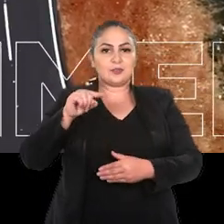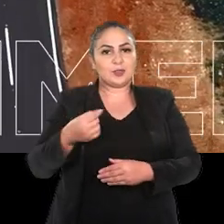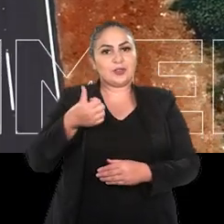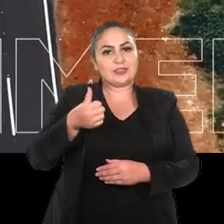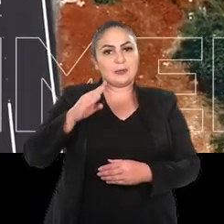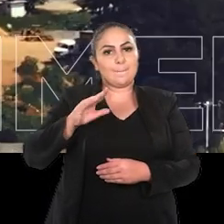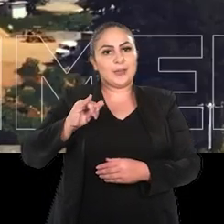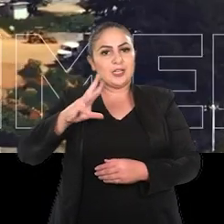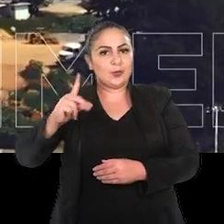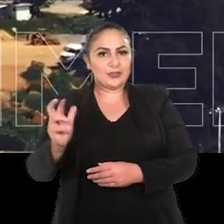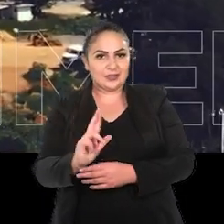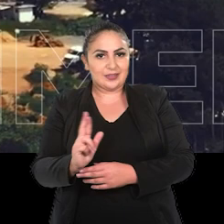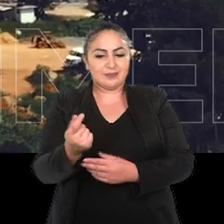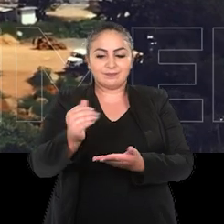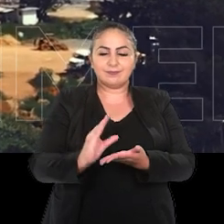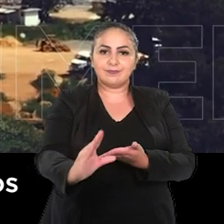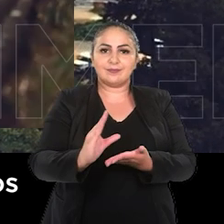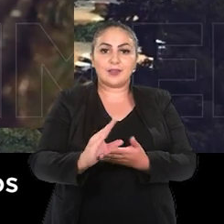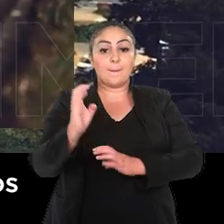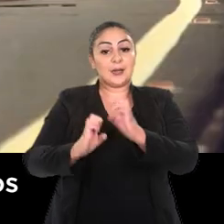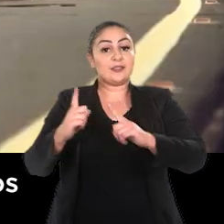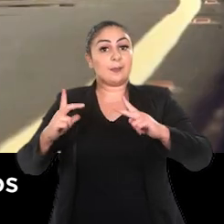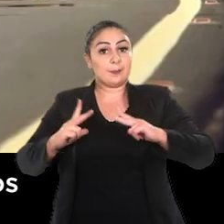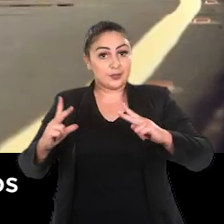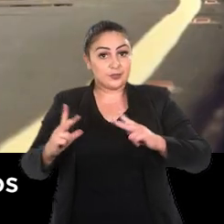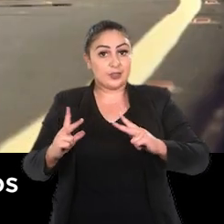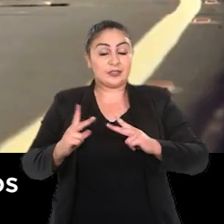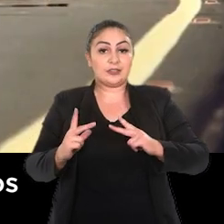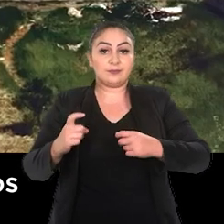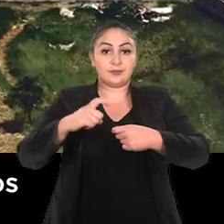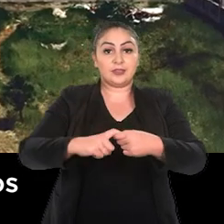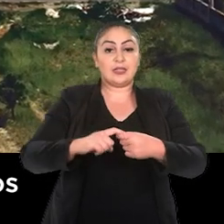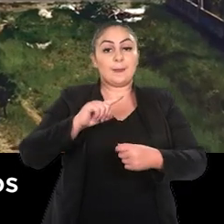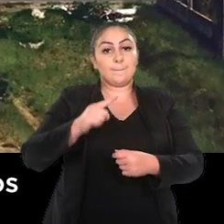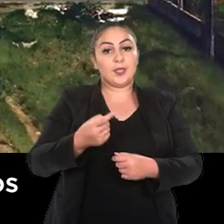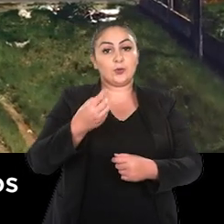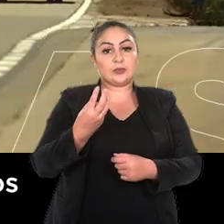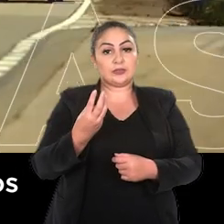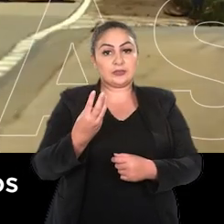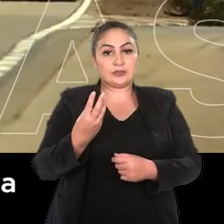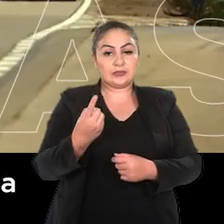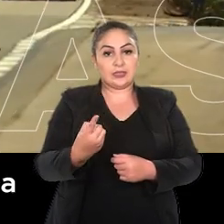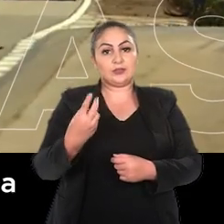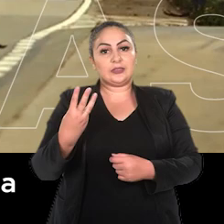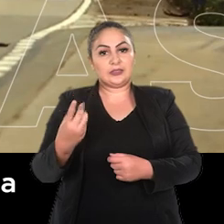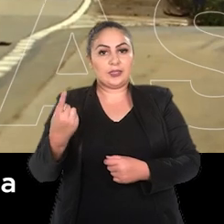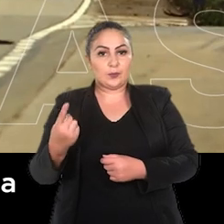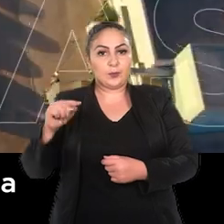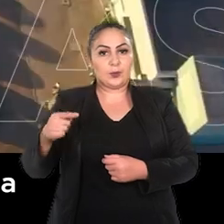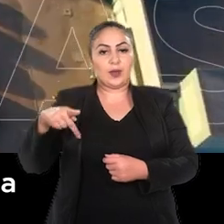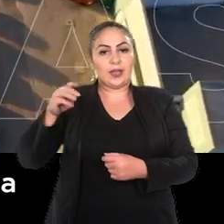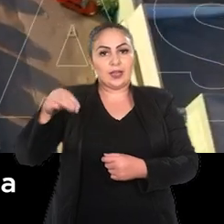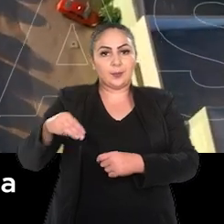,6 bilhões de reais serão investidos pela iniciativa privada na concessão de 1.131 quilômetros de rodovias,